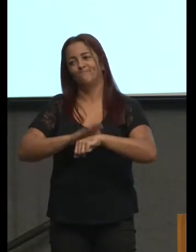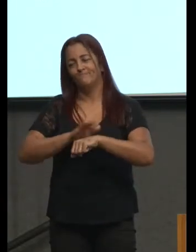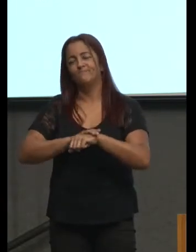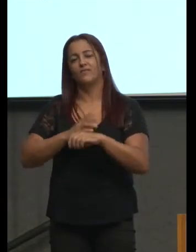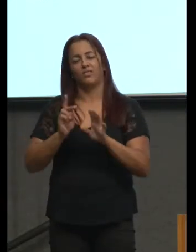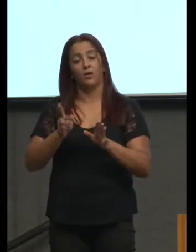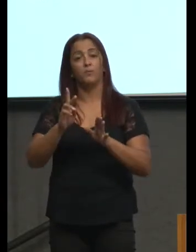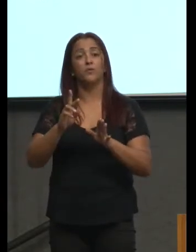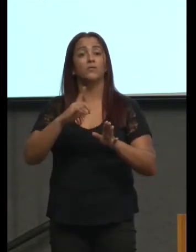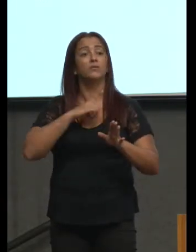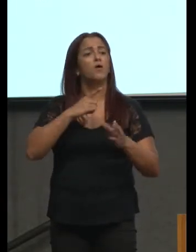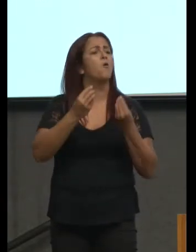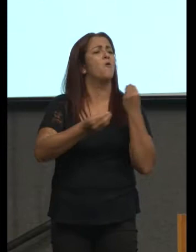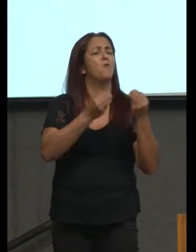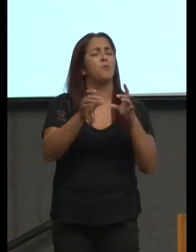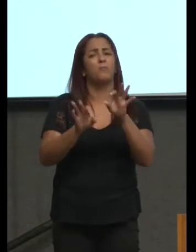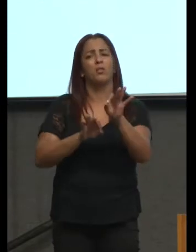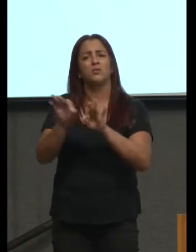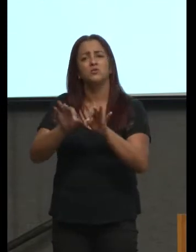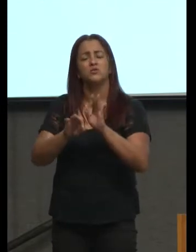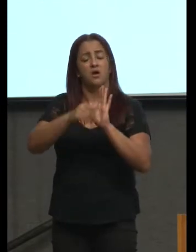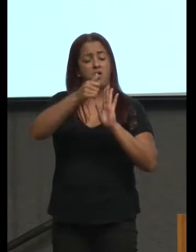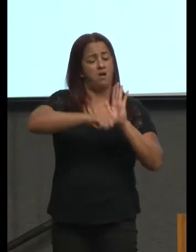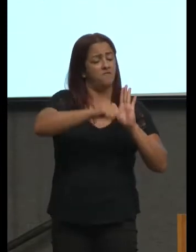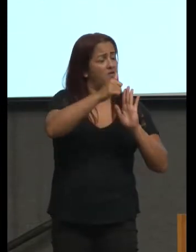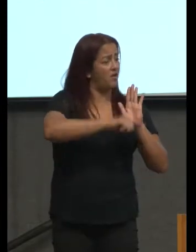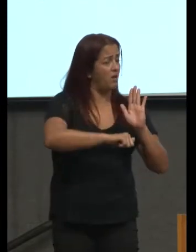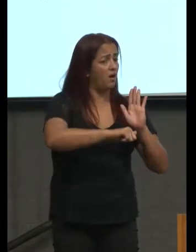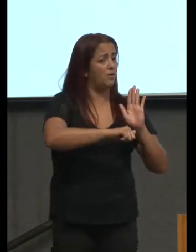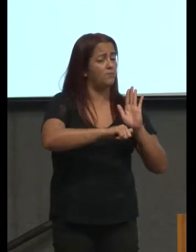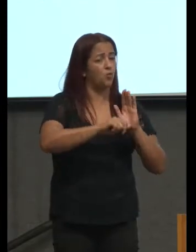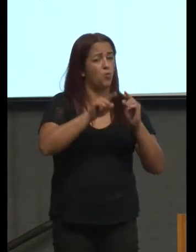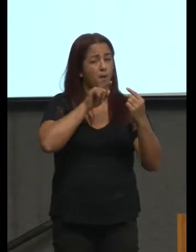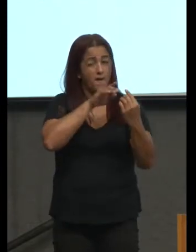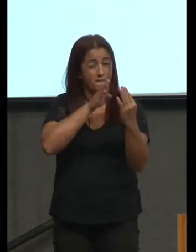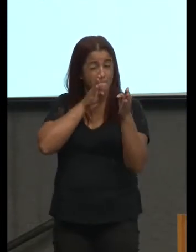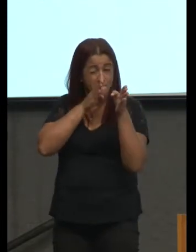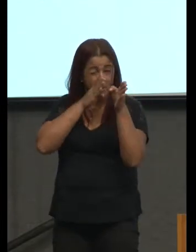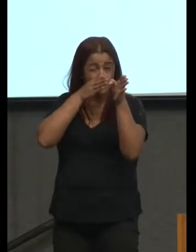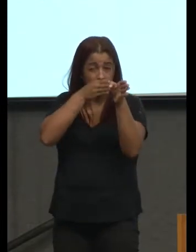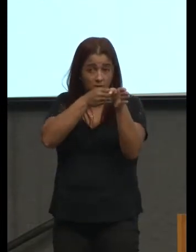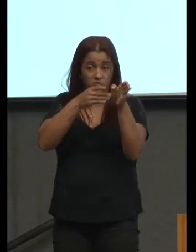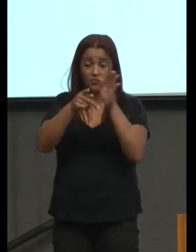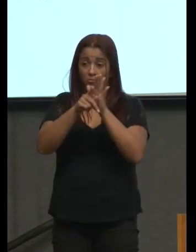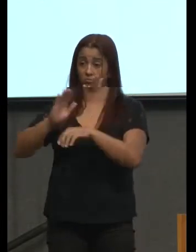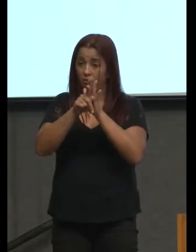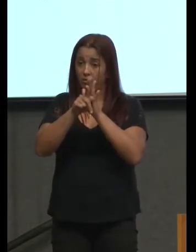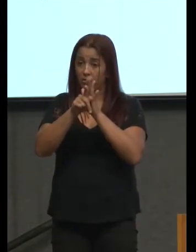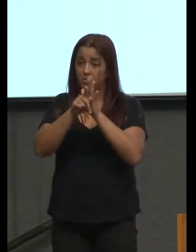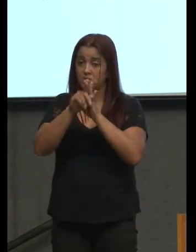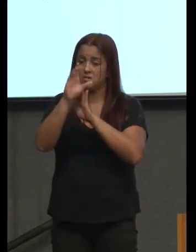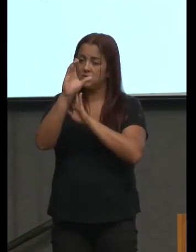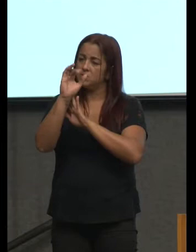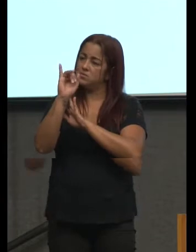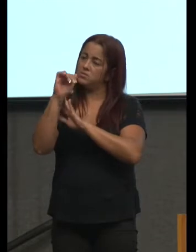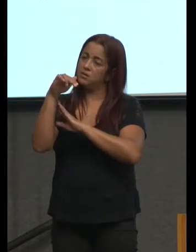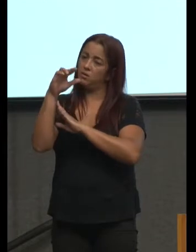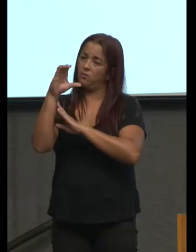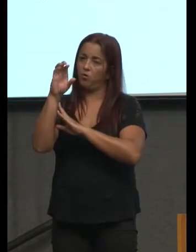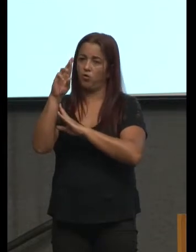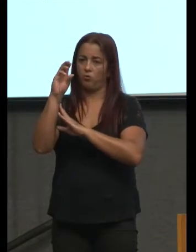avaliar numa perspectiva sincrônica em que muitos aspectos muitos elementos muitas